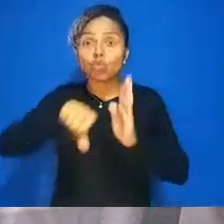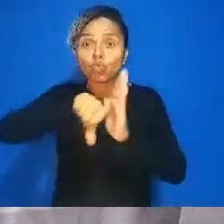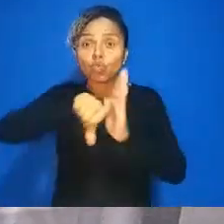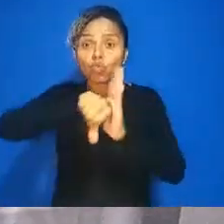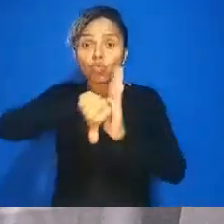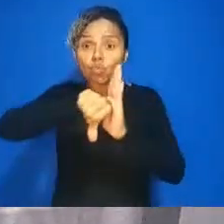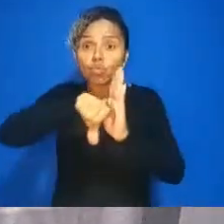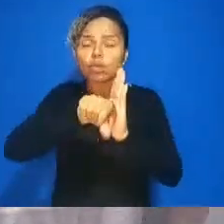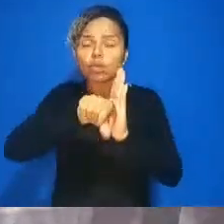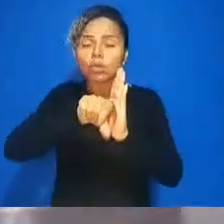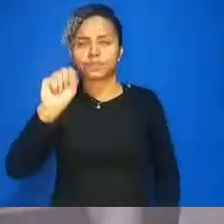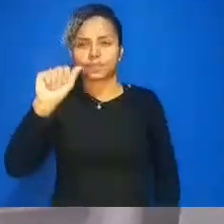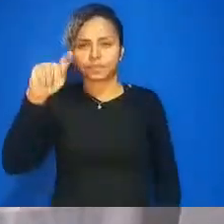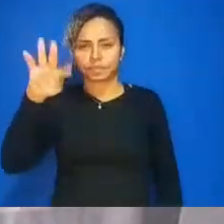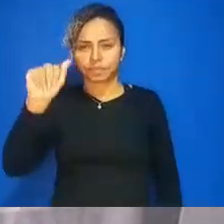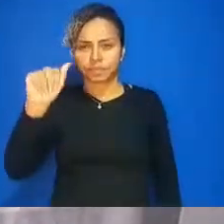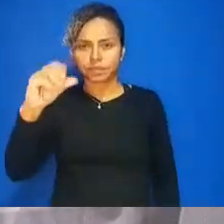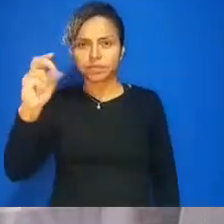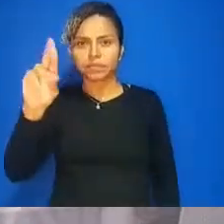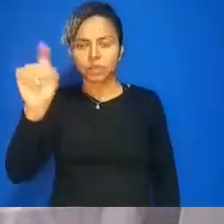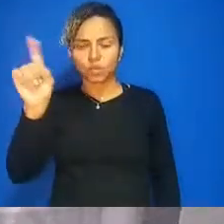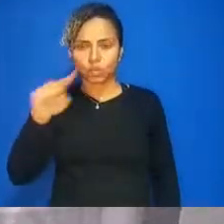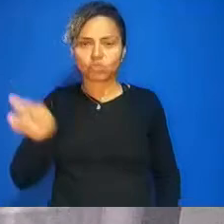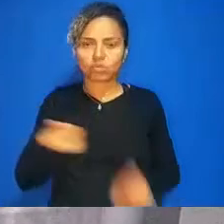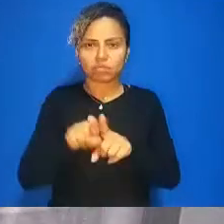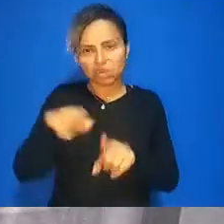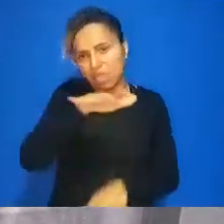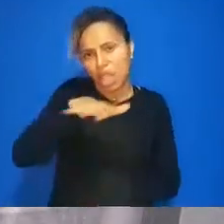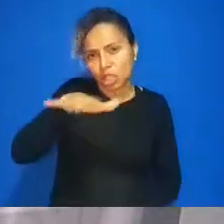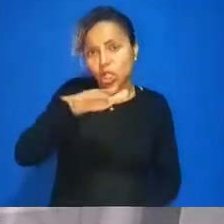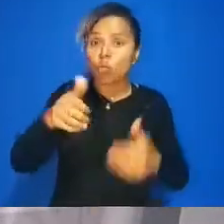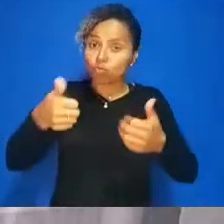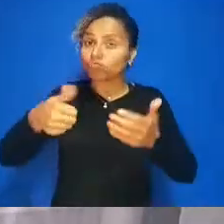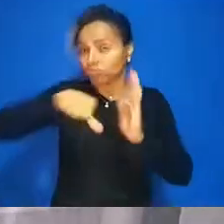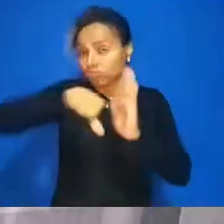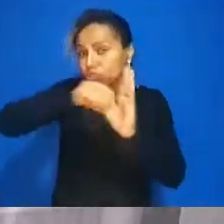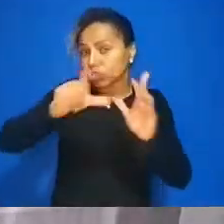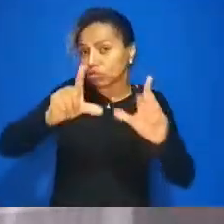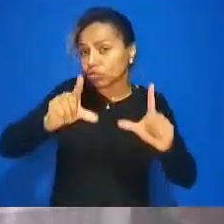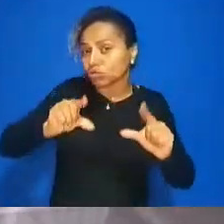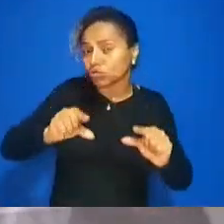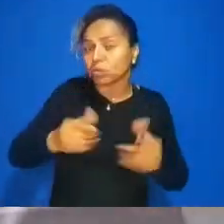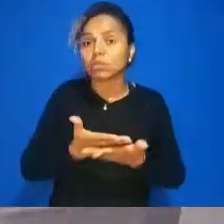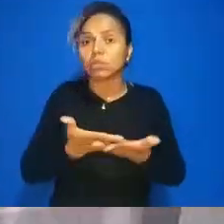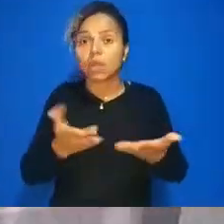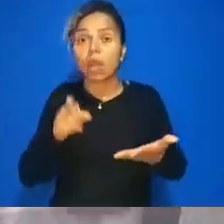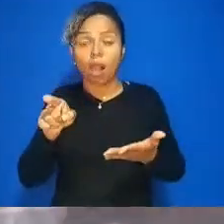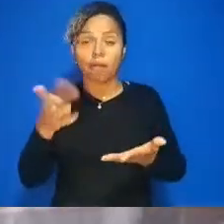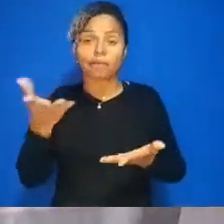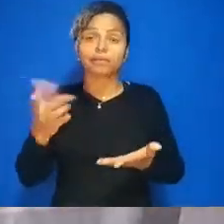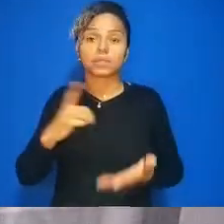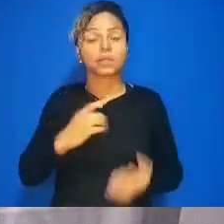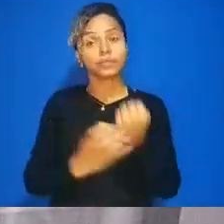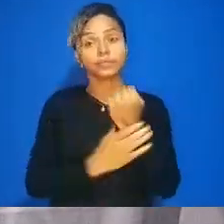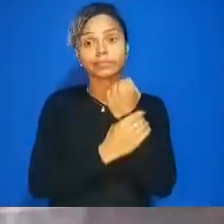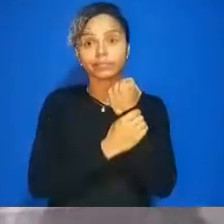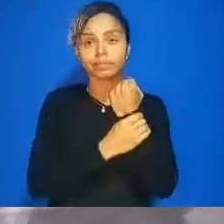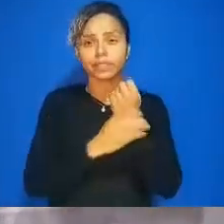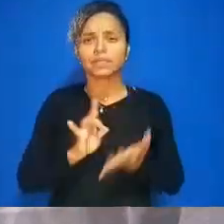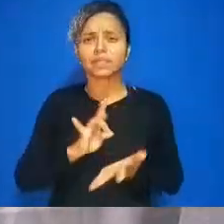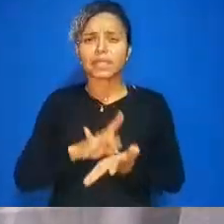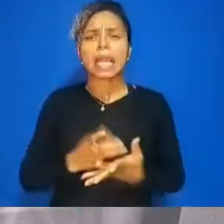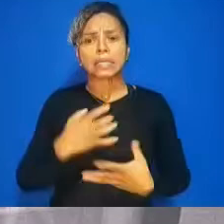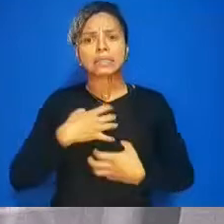então ali é uma companhia que ela traz segurança sensação de segurança